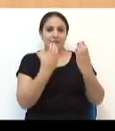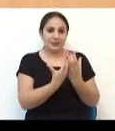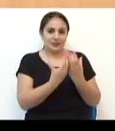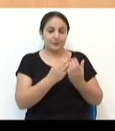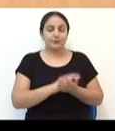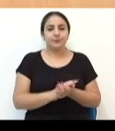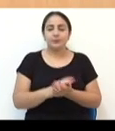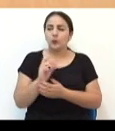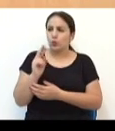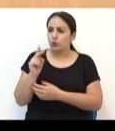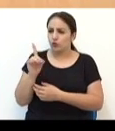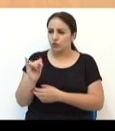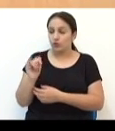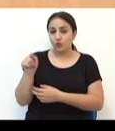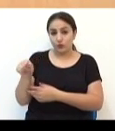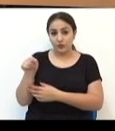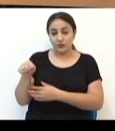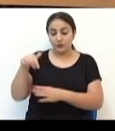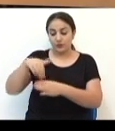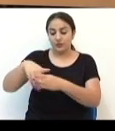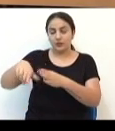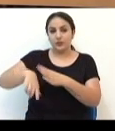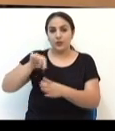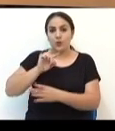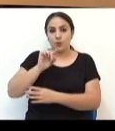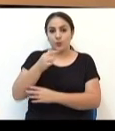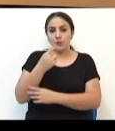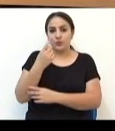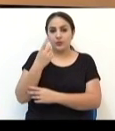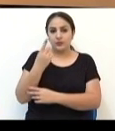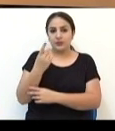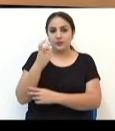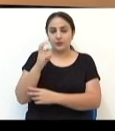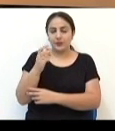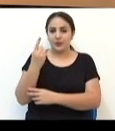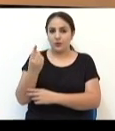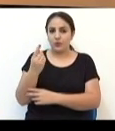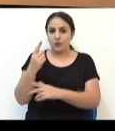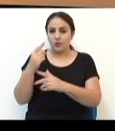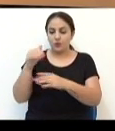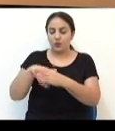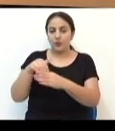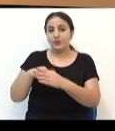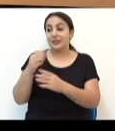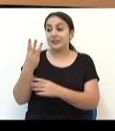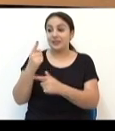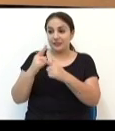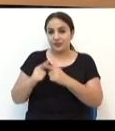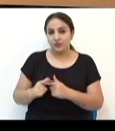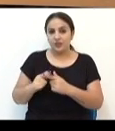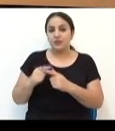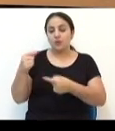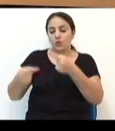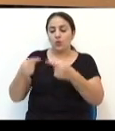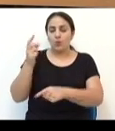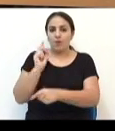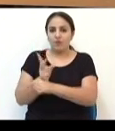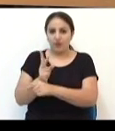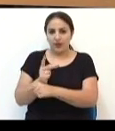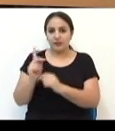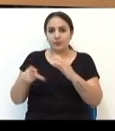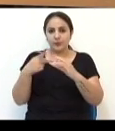Câmara. Rudi, o senhor foi eleito, então, com 1.151 votos. Esta é a terceira vez que concorre a uma vaga na Câmara.